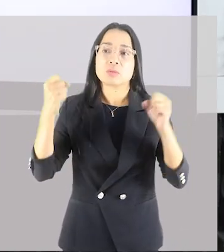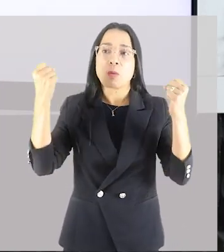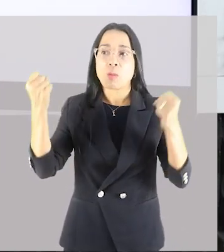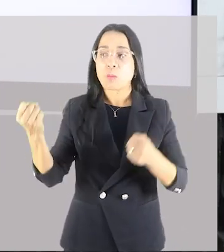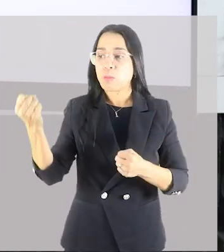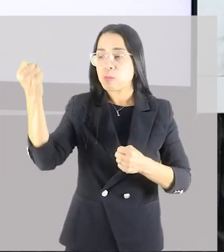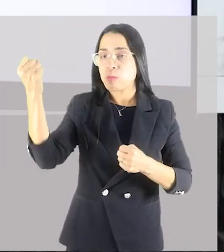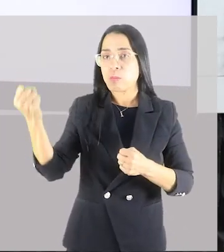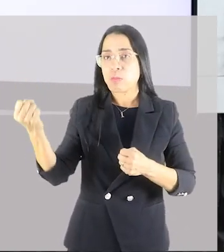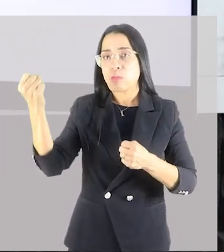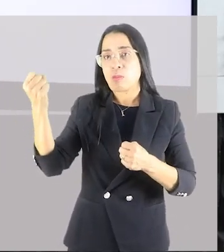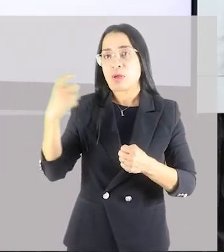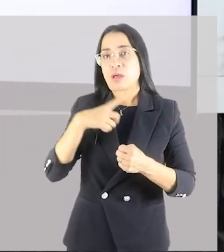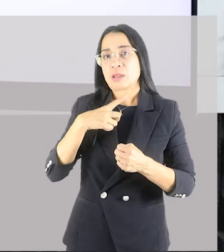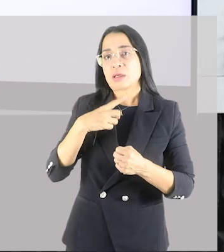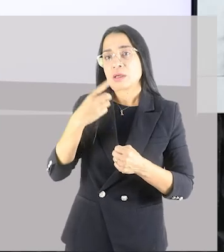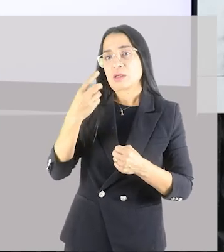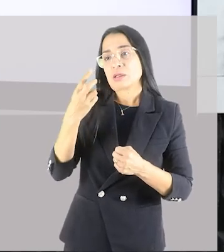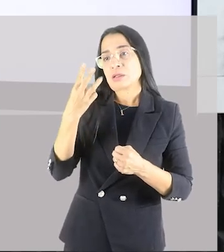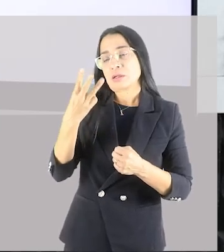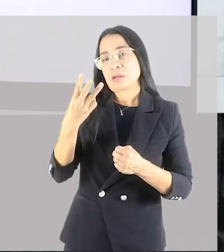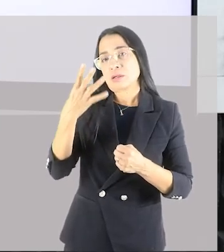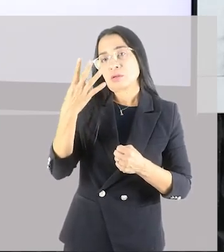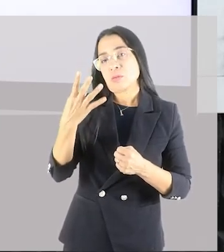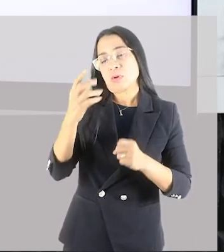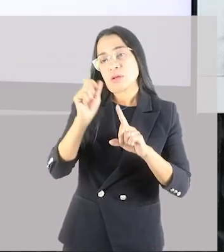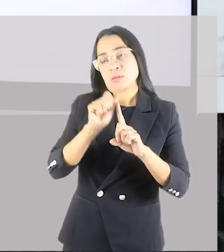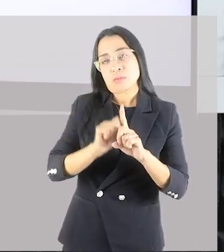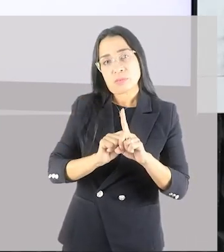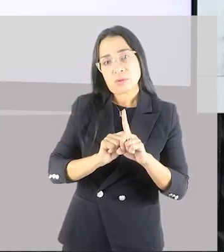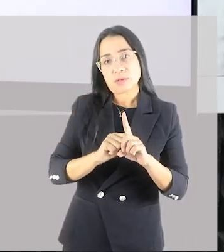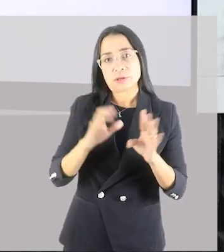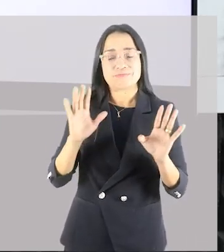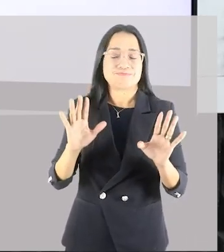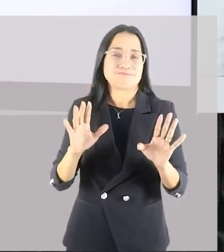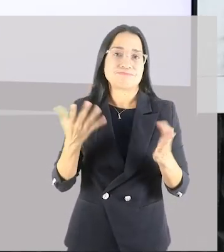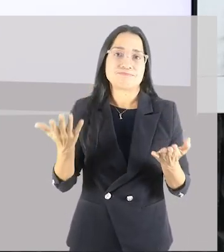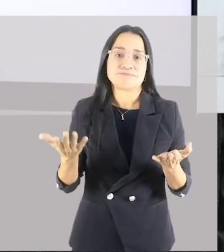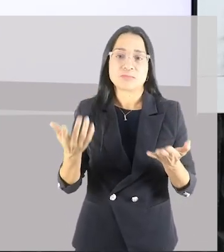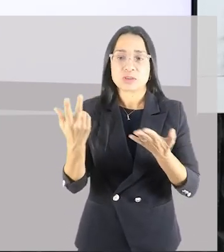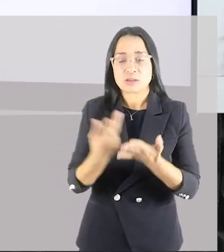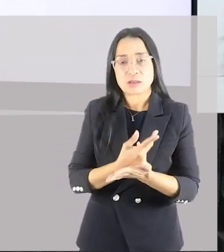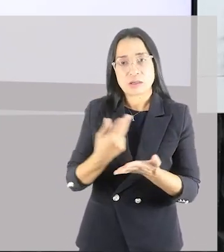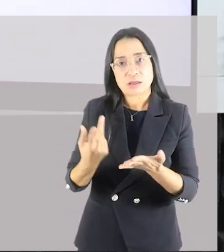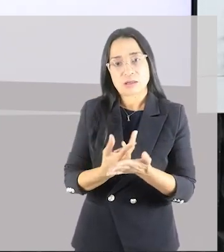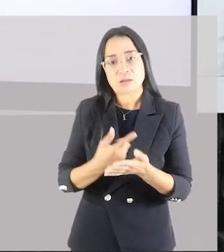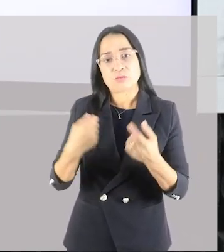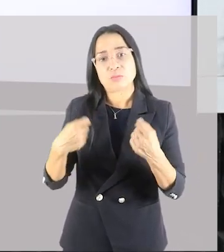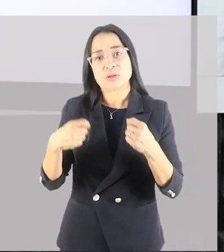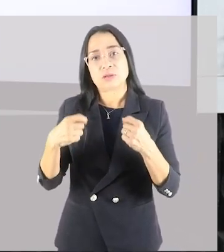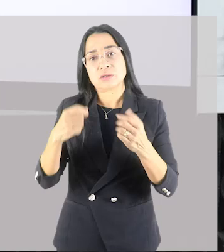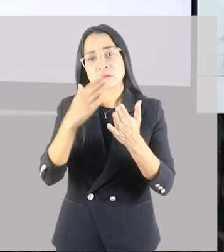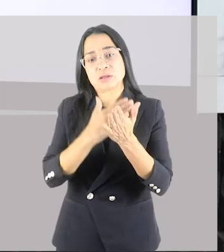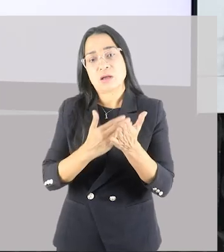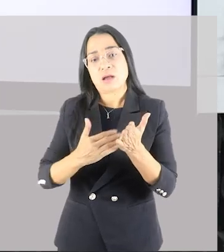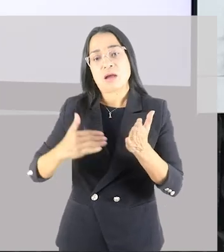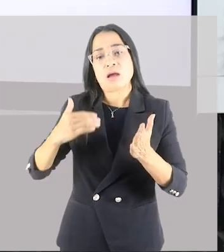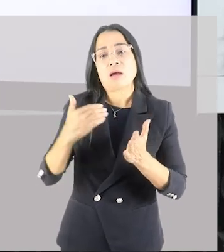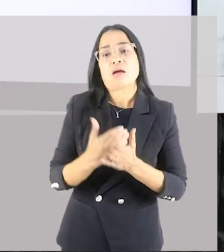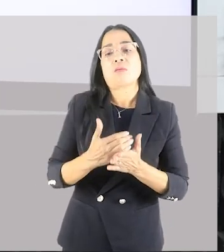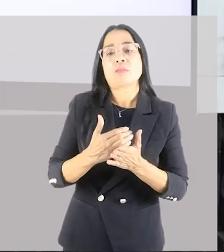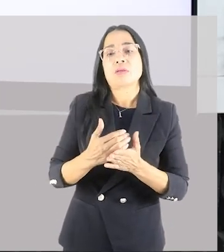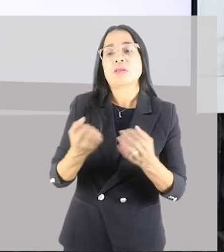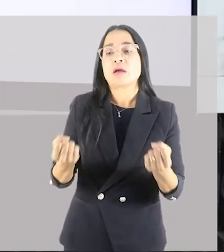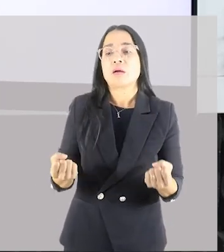quatro meses com esse mesmo 20 quilos. Você tem que seguir o princípio da sobrecarga. Tem que ter o aumento da carga para